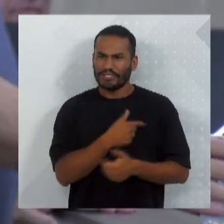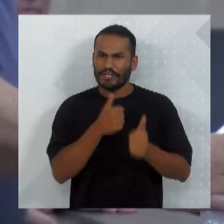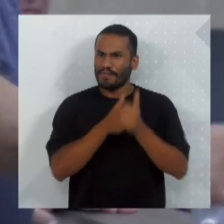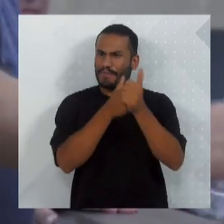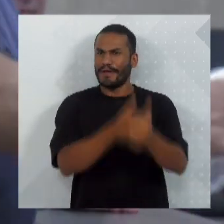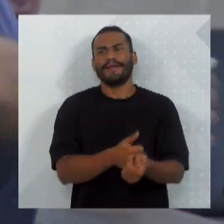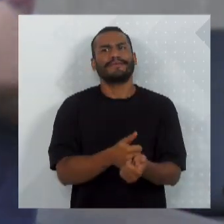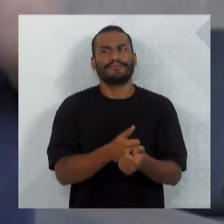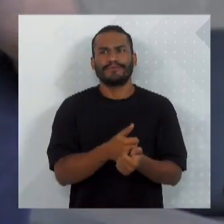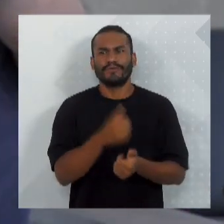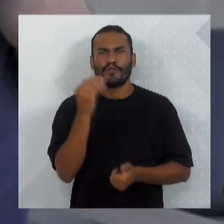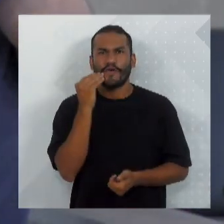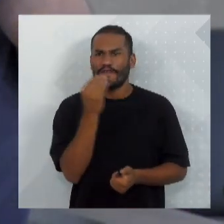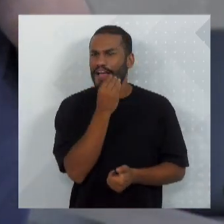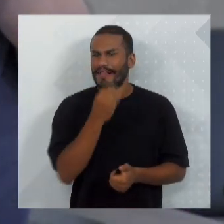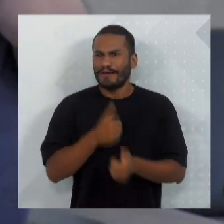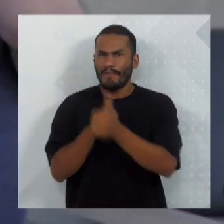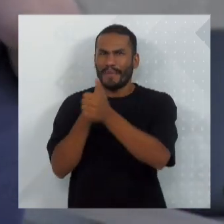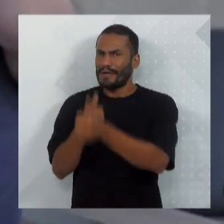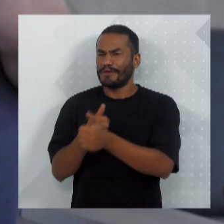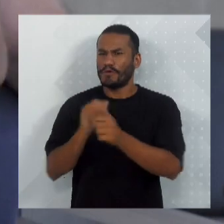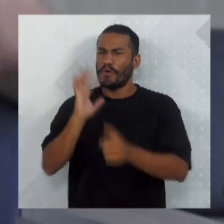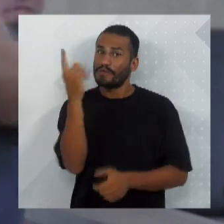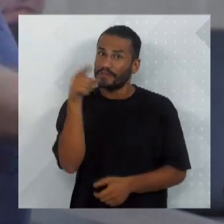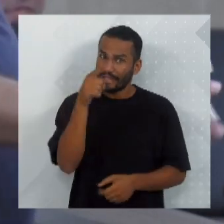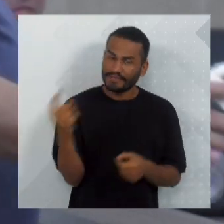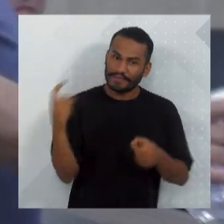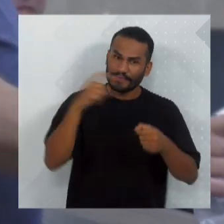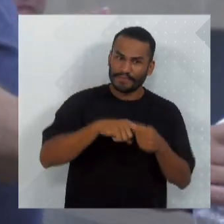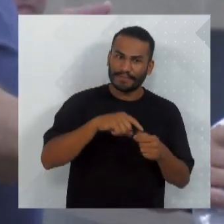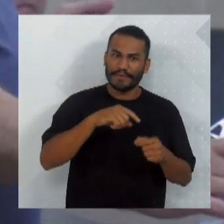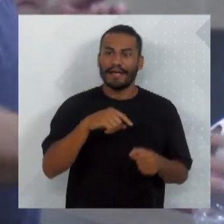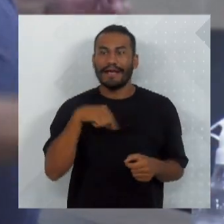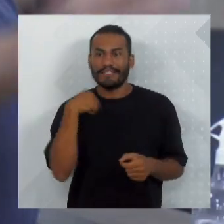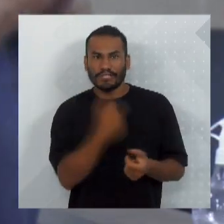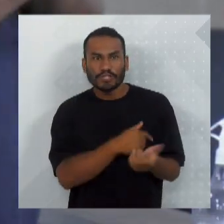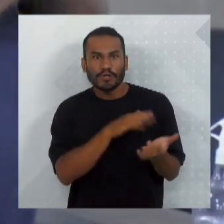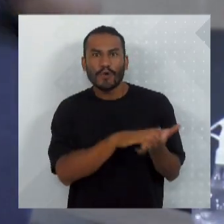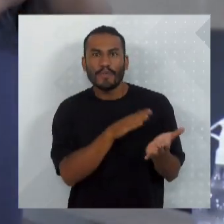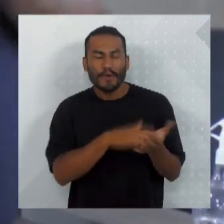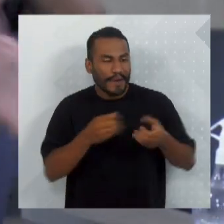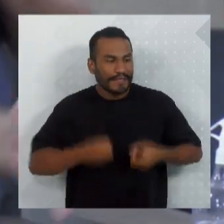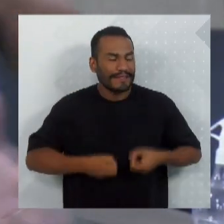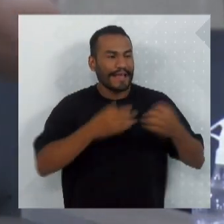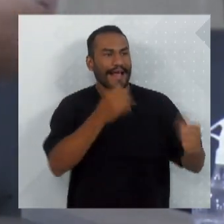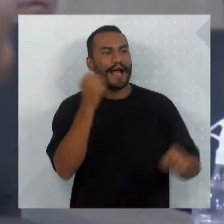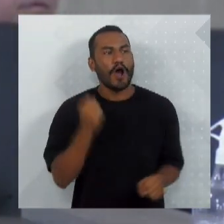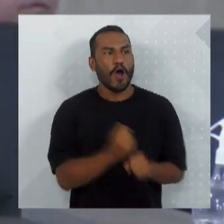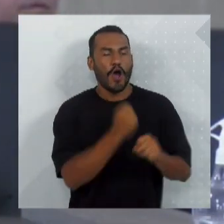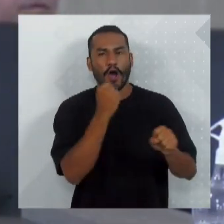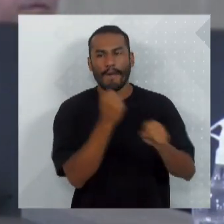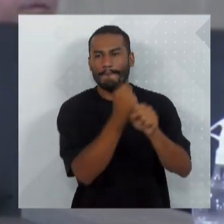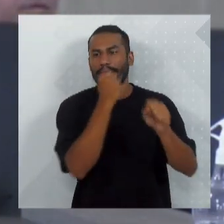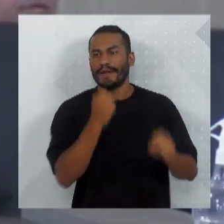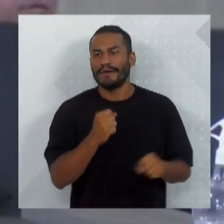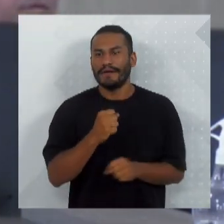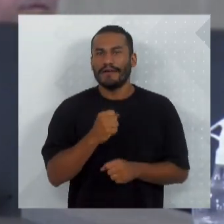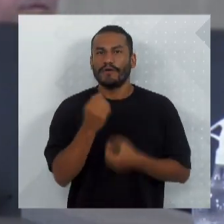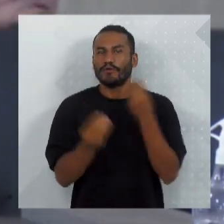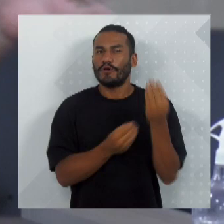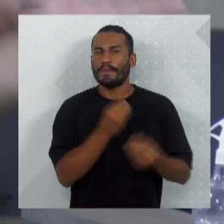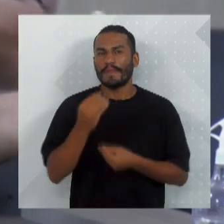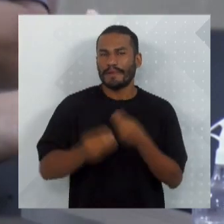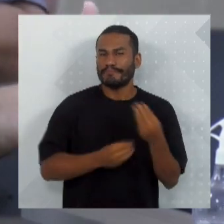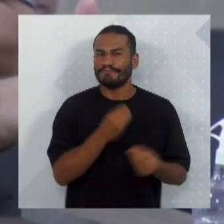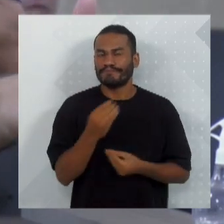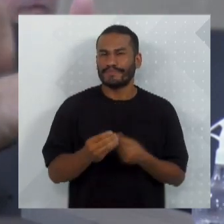novela e ela seguiu, depois que a Exª veio para esta casa, e a gente continua aqui cobrando para a entrega daquela obra, que, de fato, era chamada de Elefante Branco. Mas